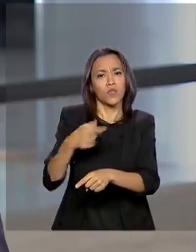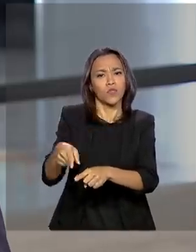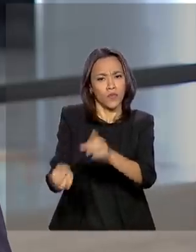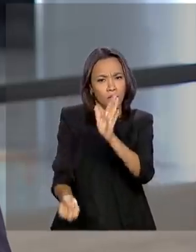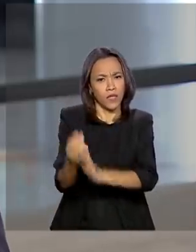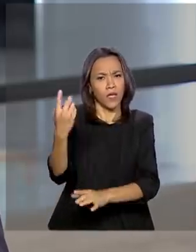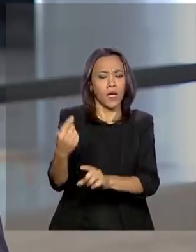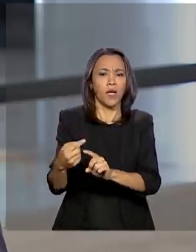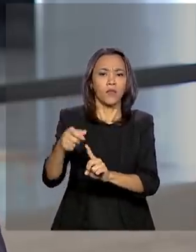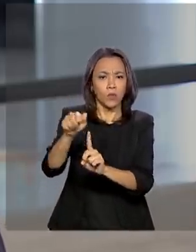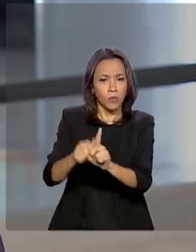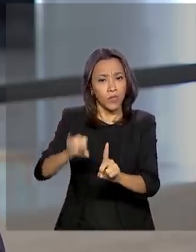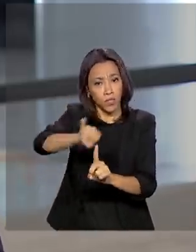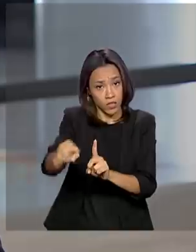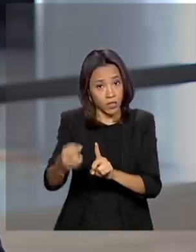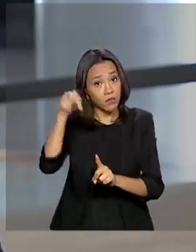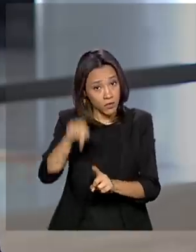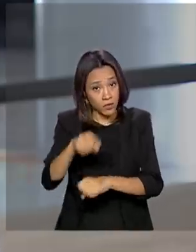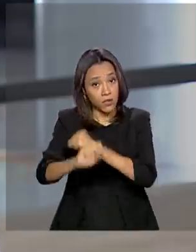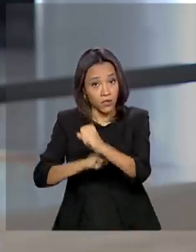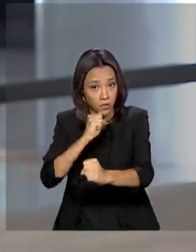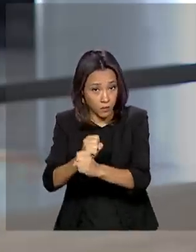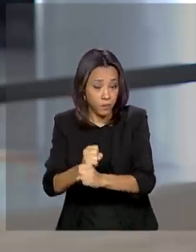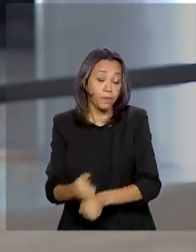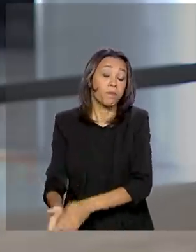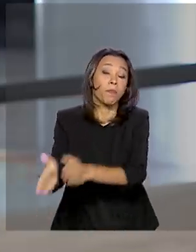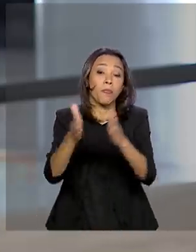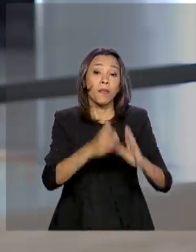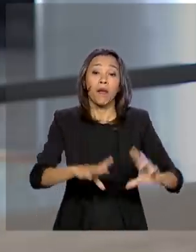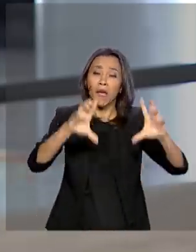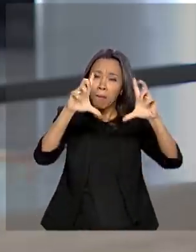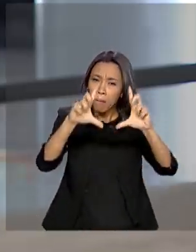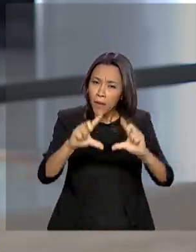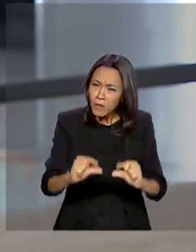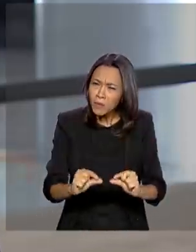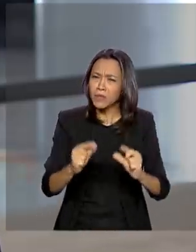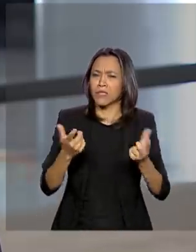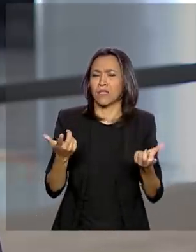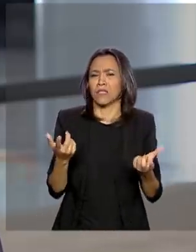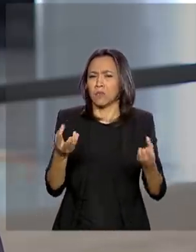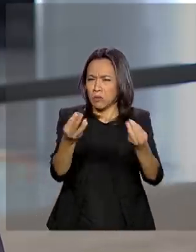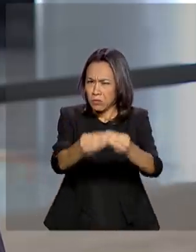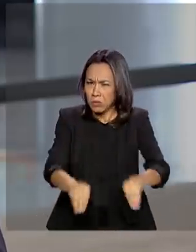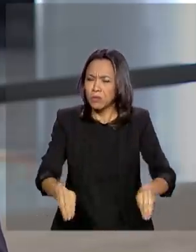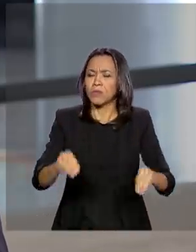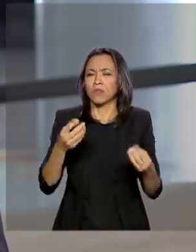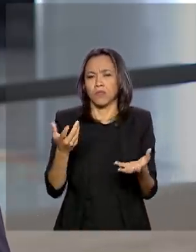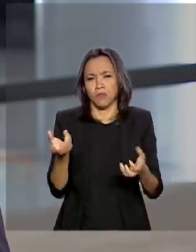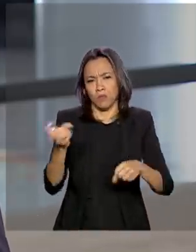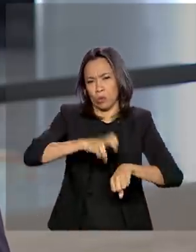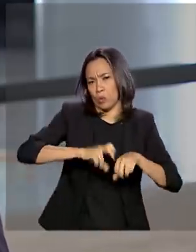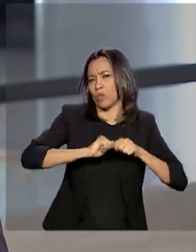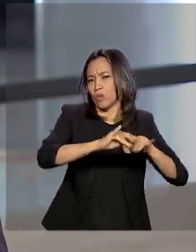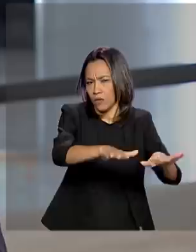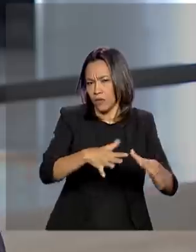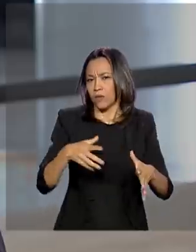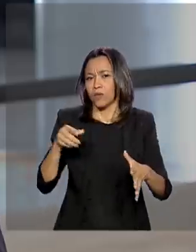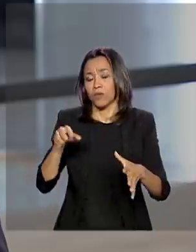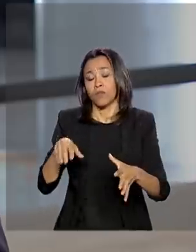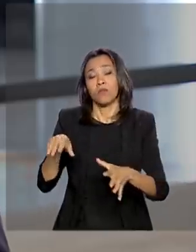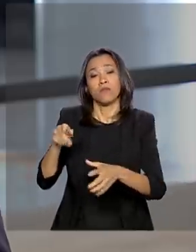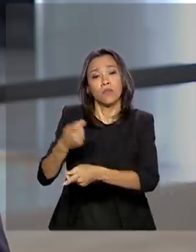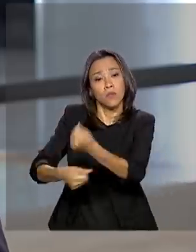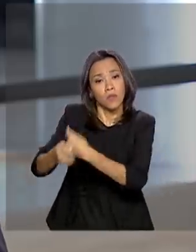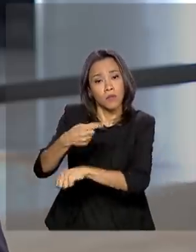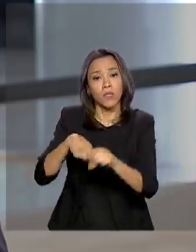em janeiro deste ano. E para amenizar os efeitos do novo coronavírus na economia e também na vida da população, a